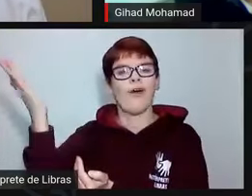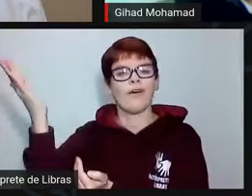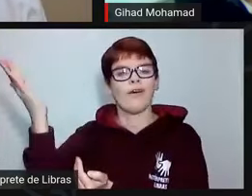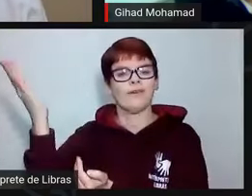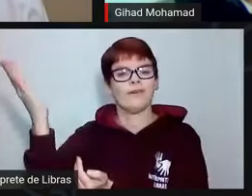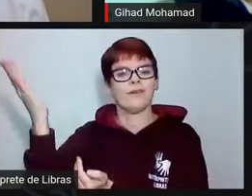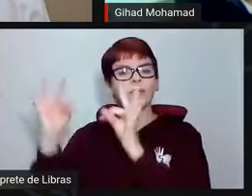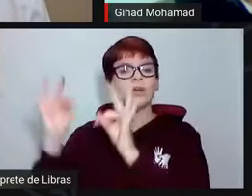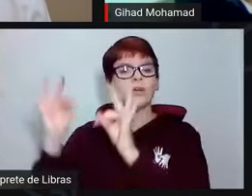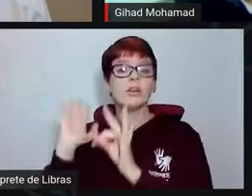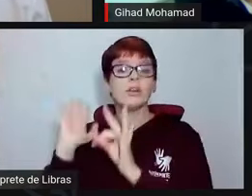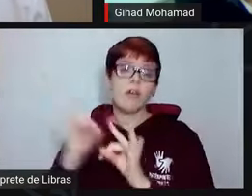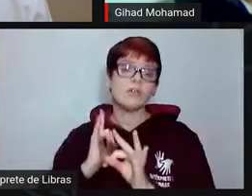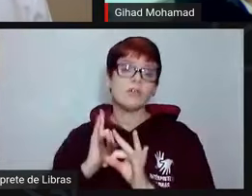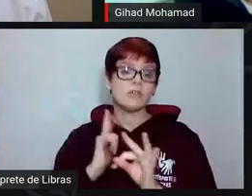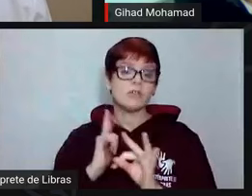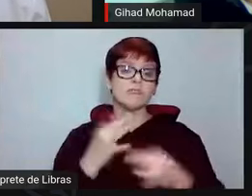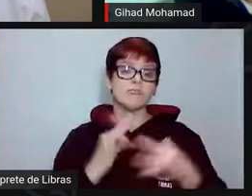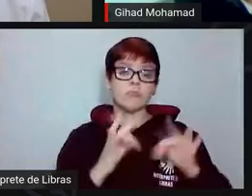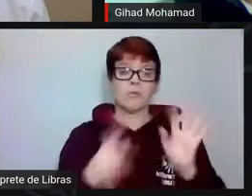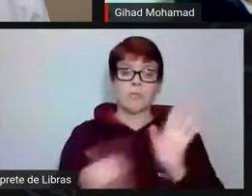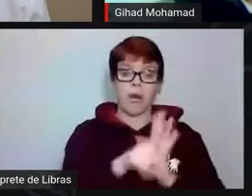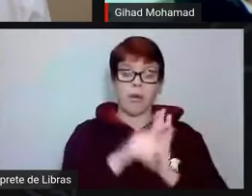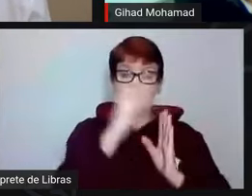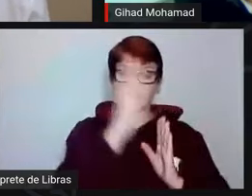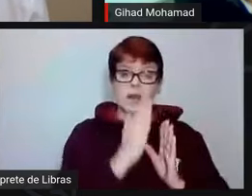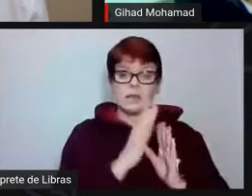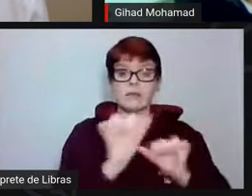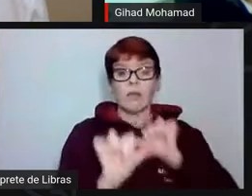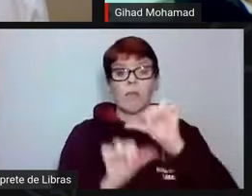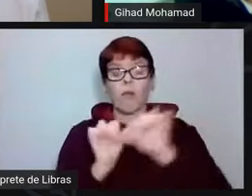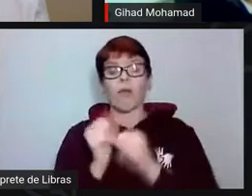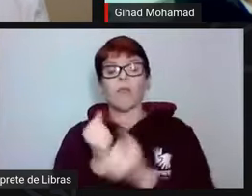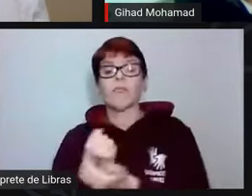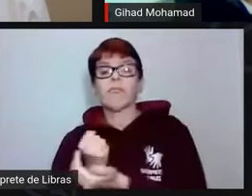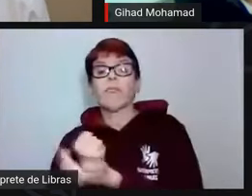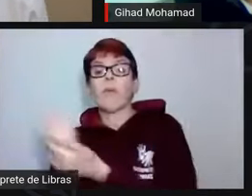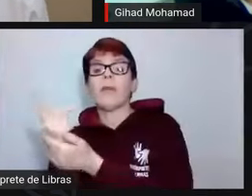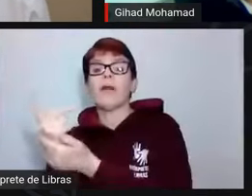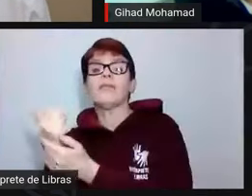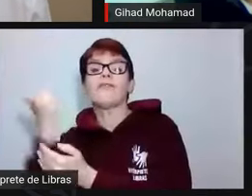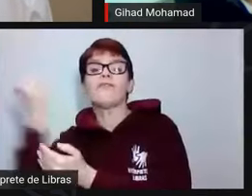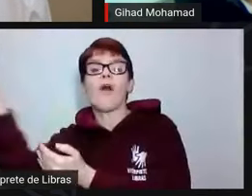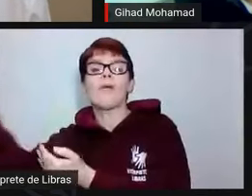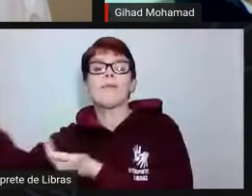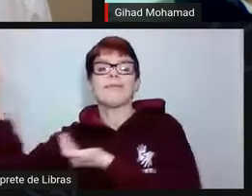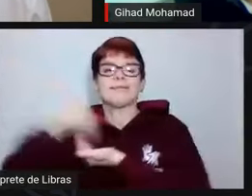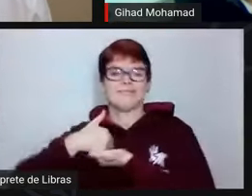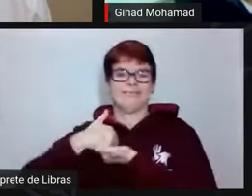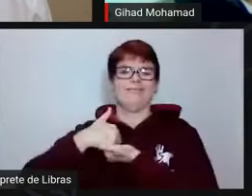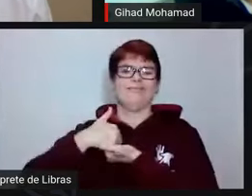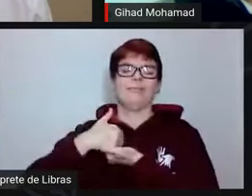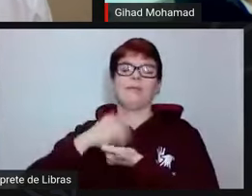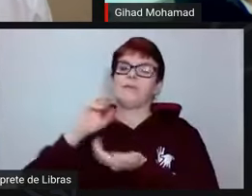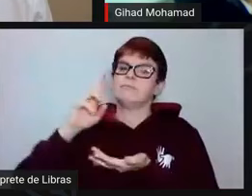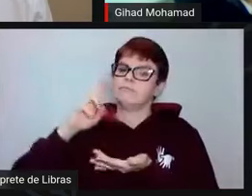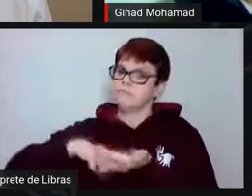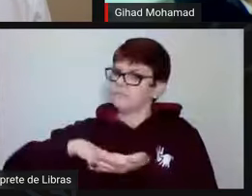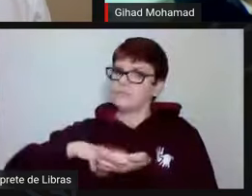estávamos a ponto de produzir. Então, de fato, é uma coisa como disse, surreal que nós estamos vivendo.